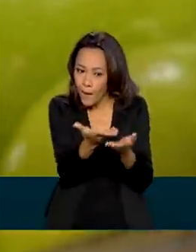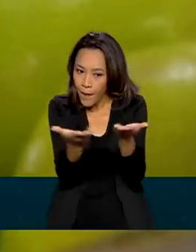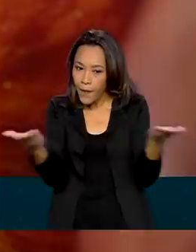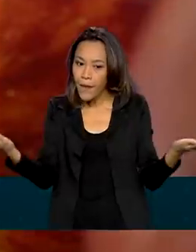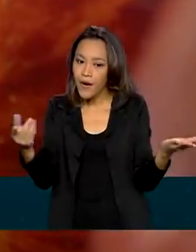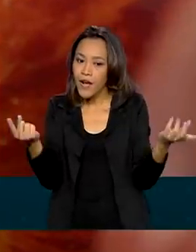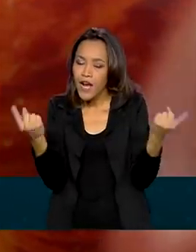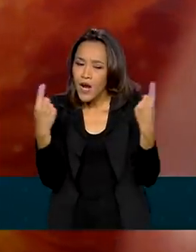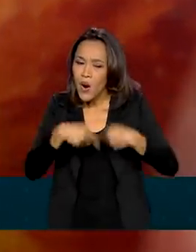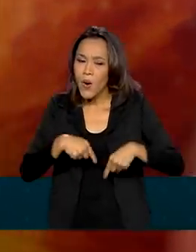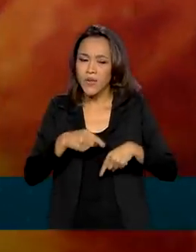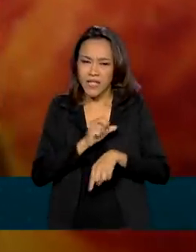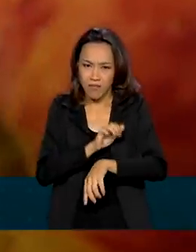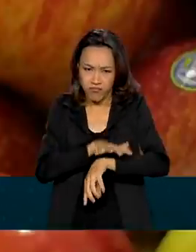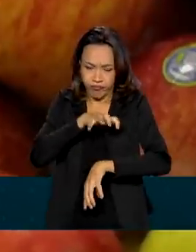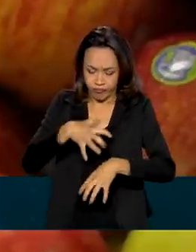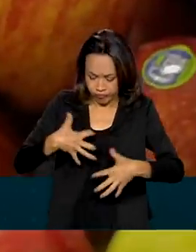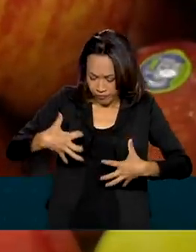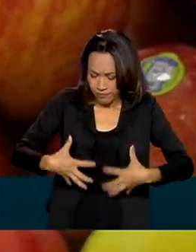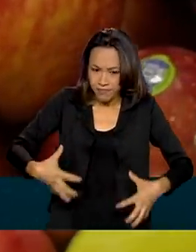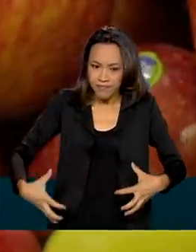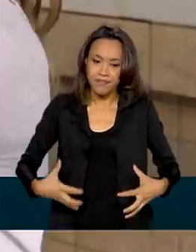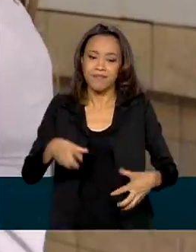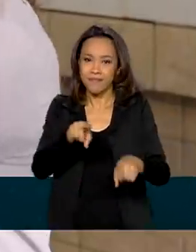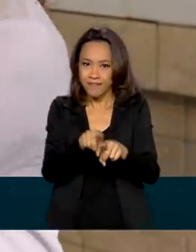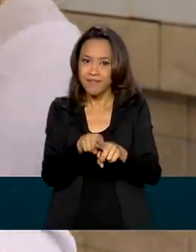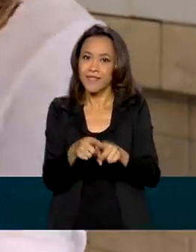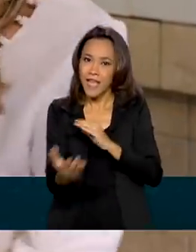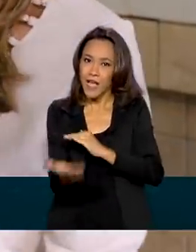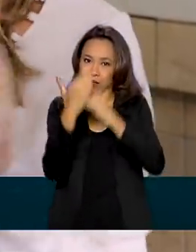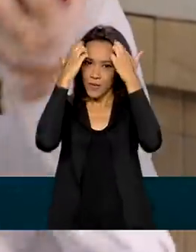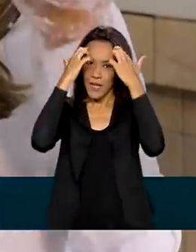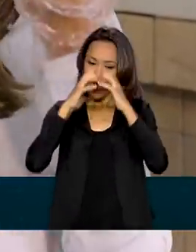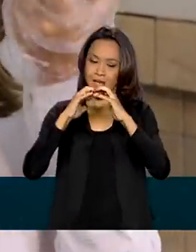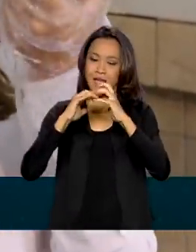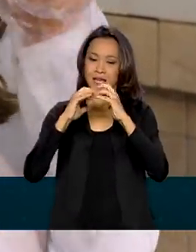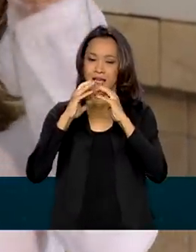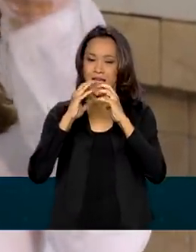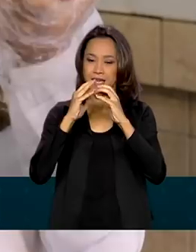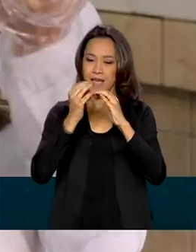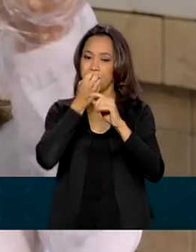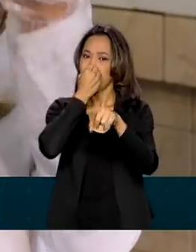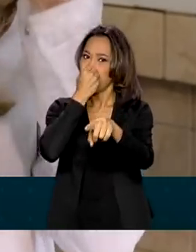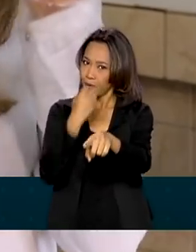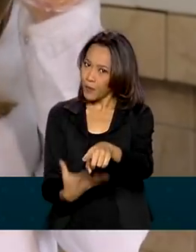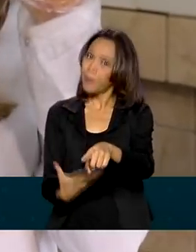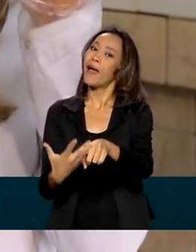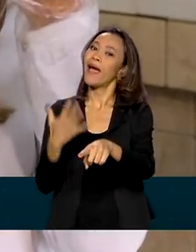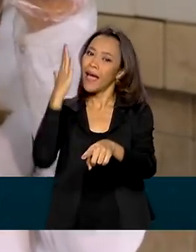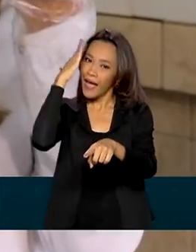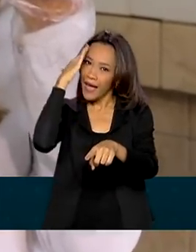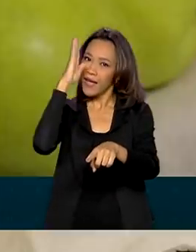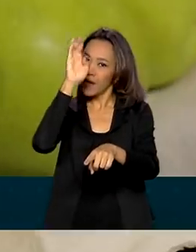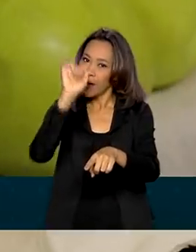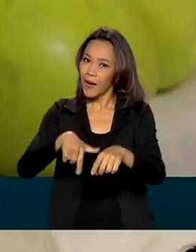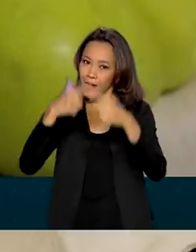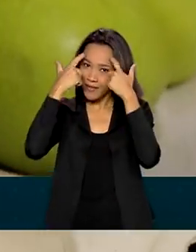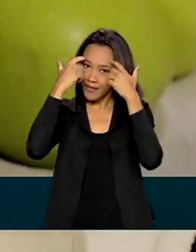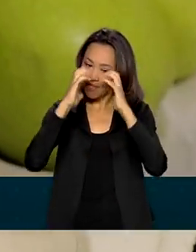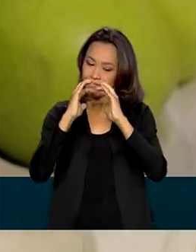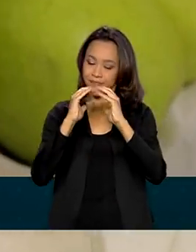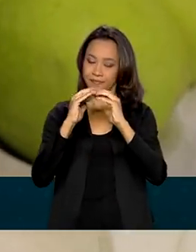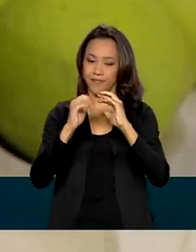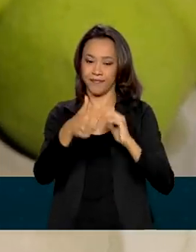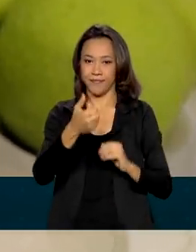combate a inflamação e a oxidação dos neurônios. Ou seja, maçã faz muito bem para o nosso cérebro. Na